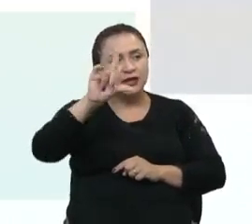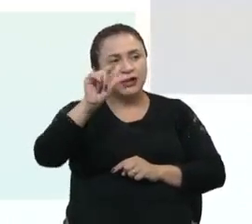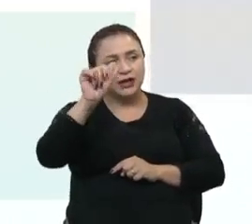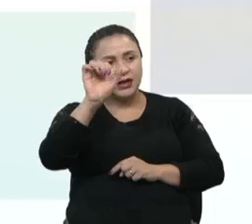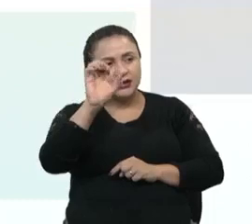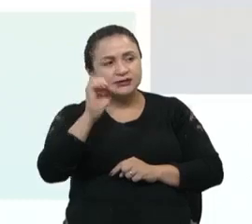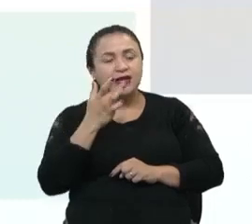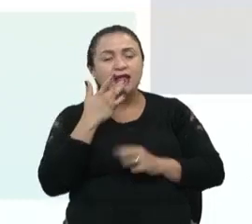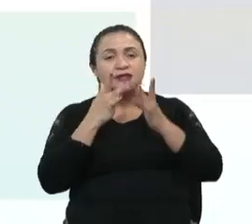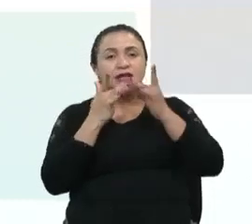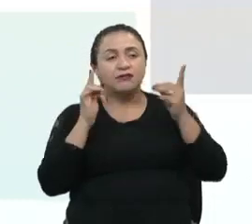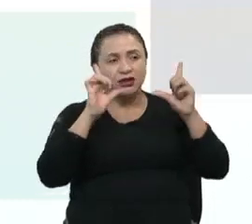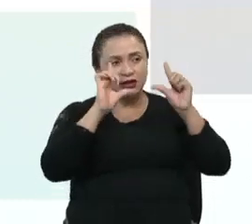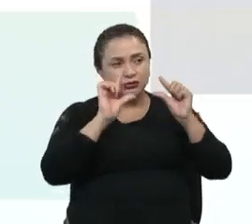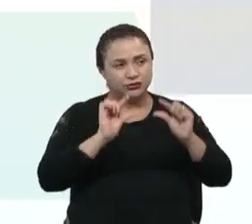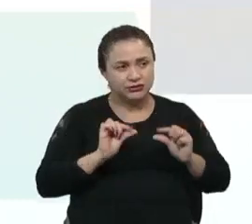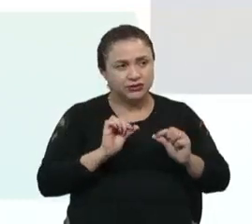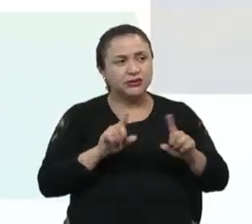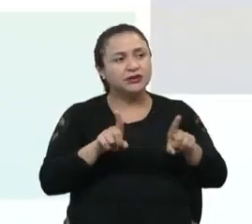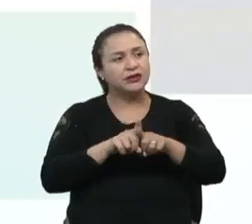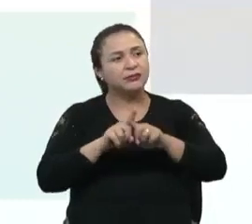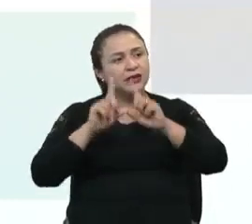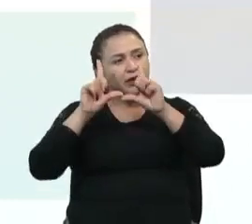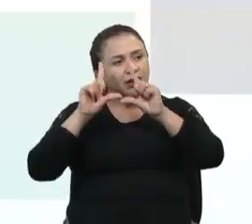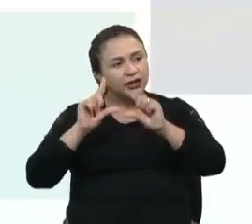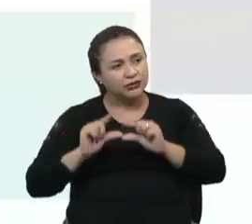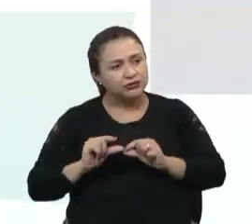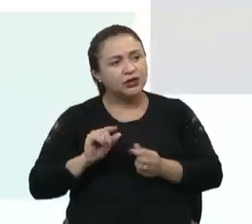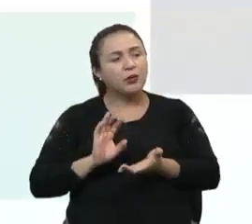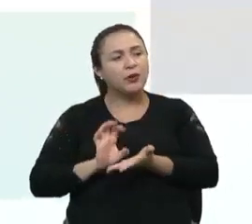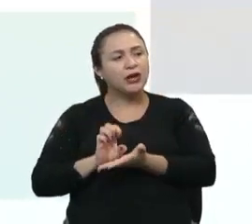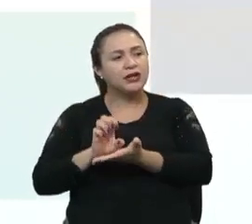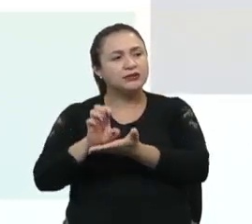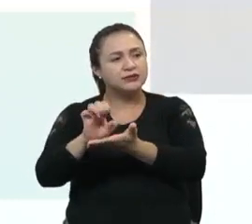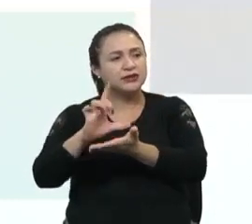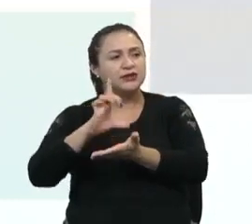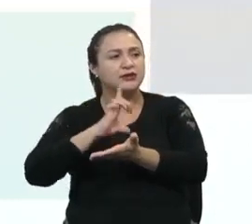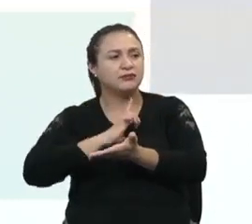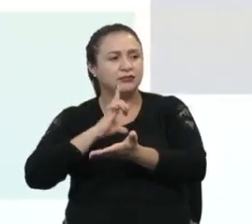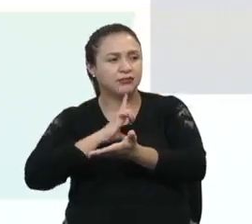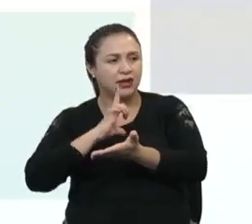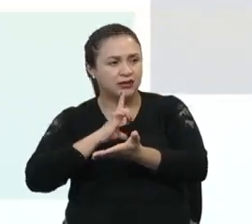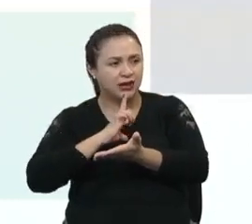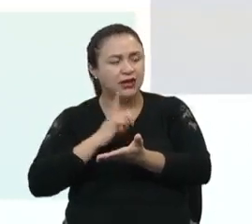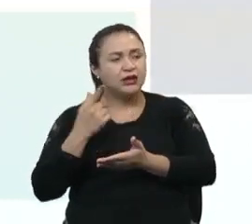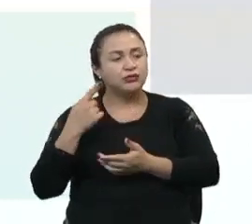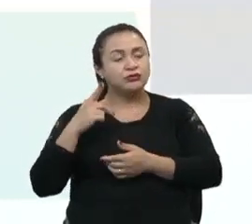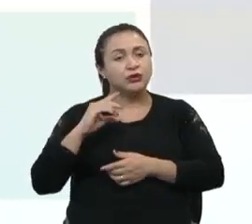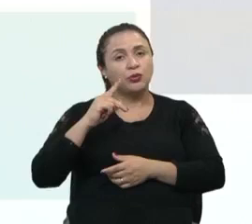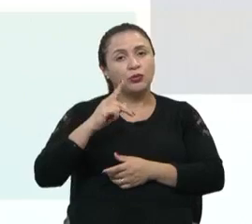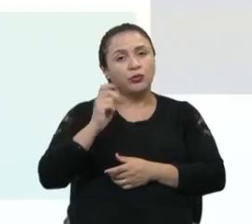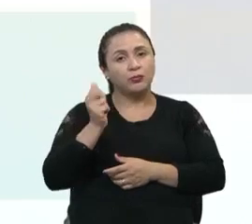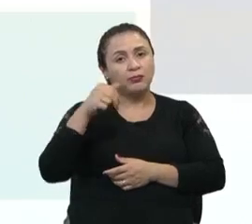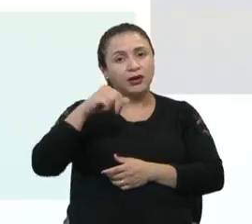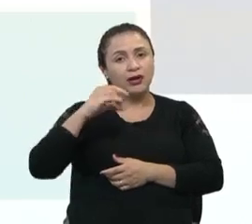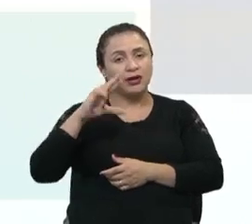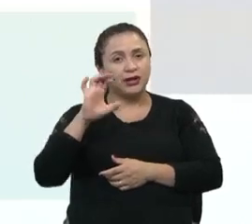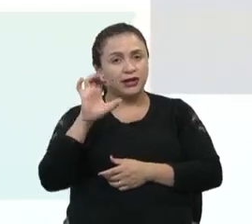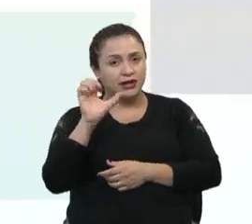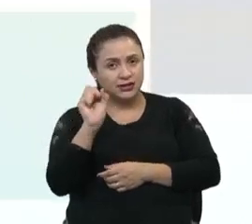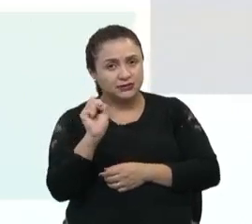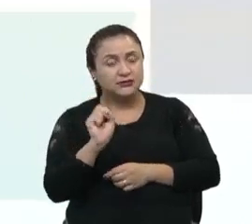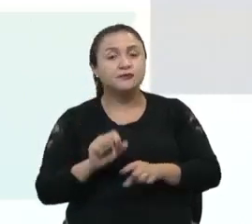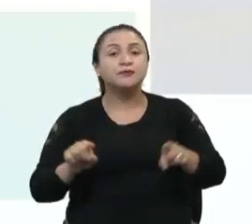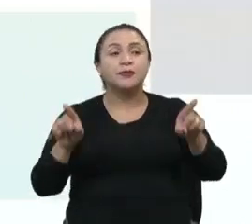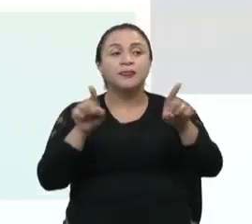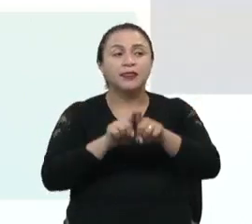de enzimas proteolíticas, como a amilase e a lipase pancreáticas, e também